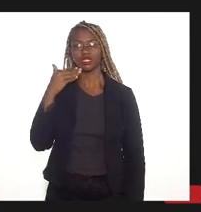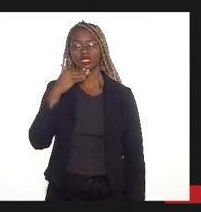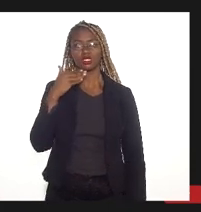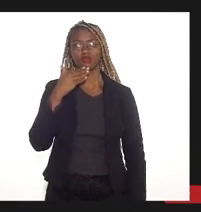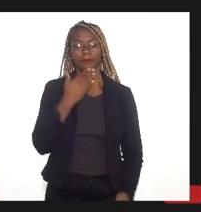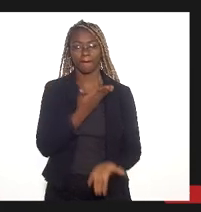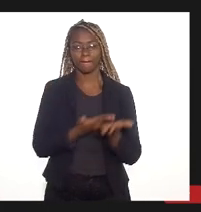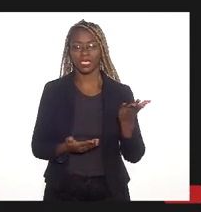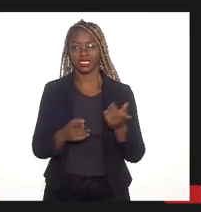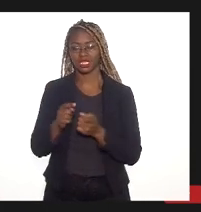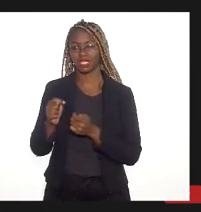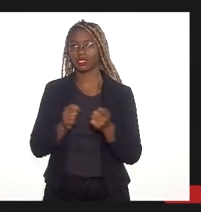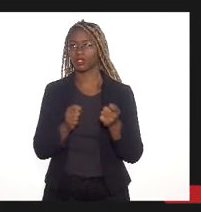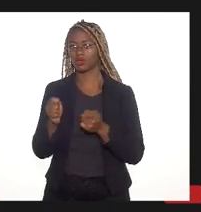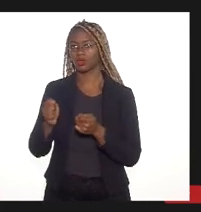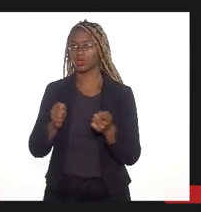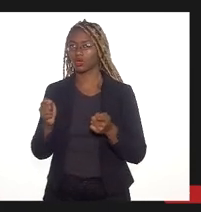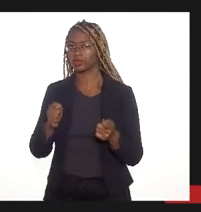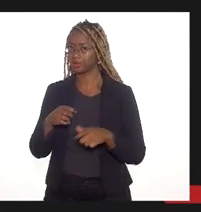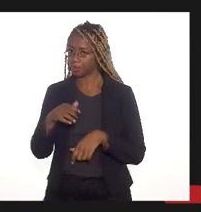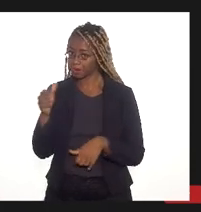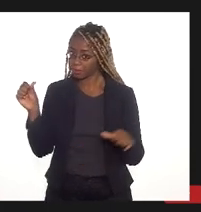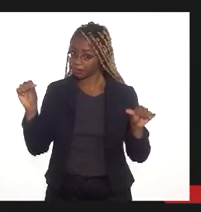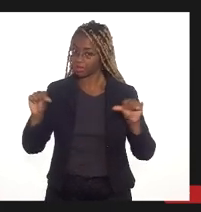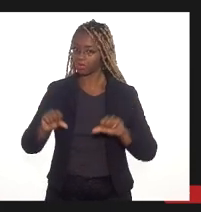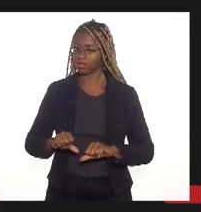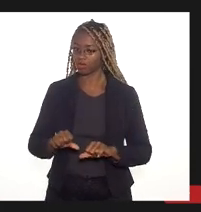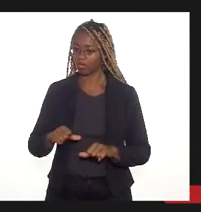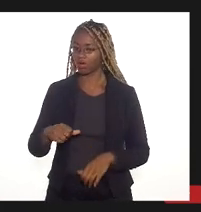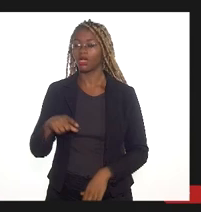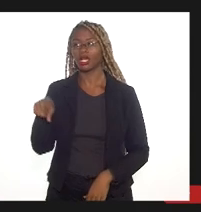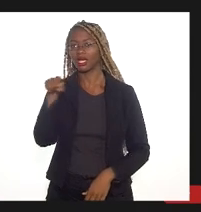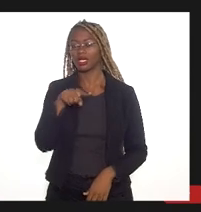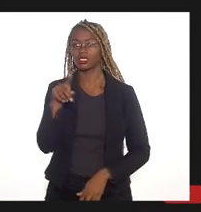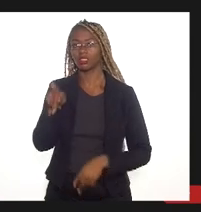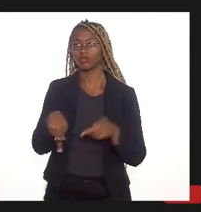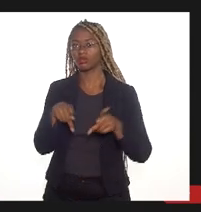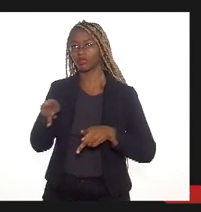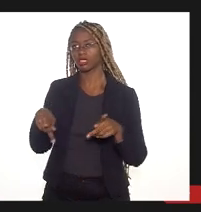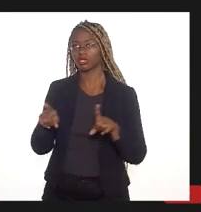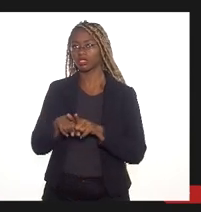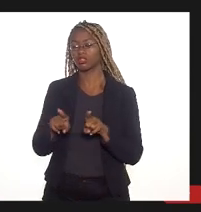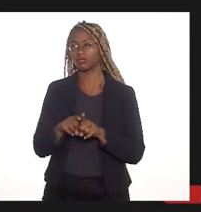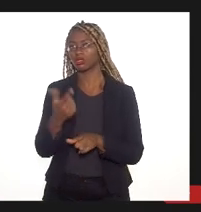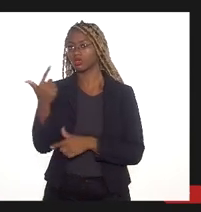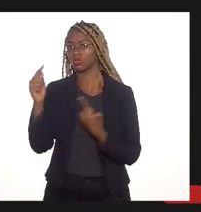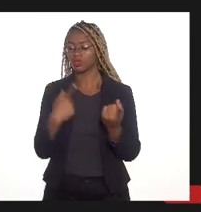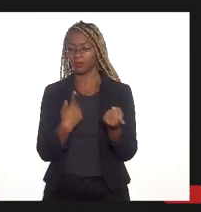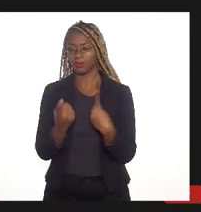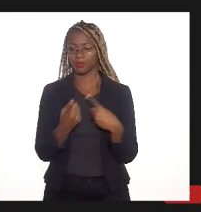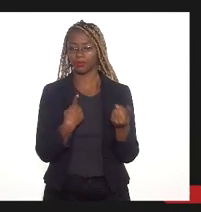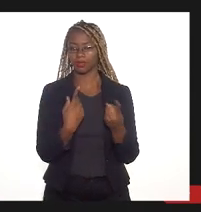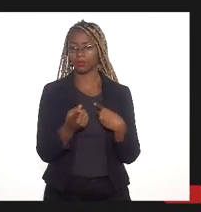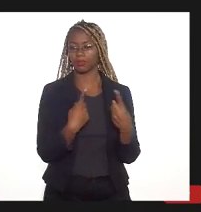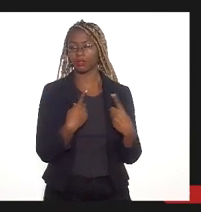perdas econômicas muito maiores. Essa população e outros que estejam trafegando pela Washington Luiz, pela Avenida Leonel de